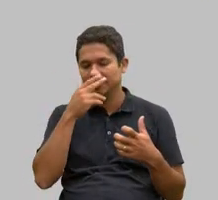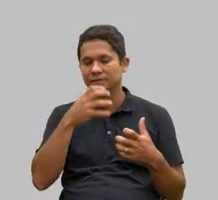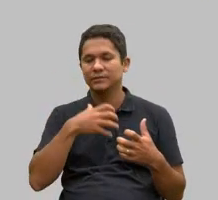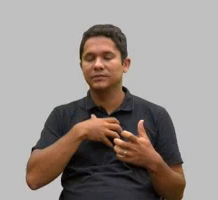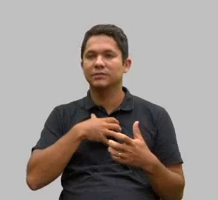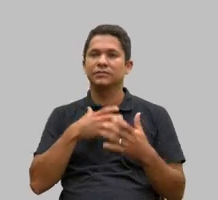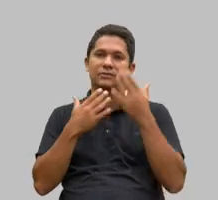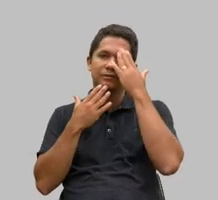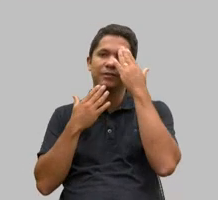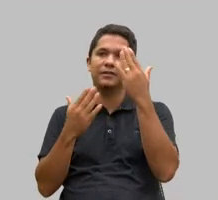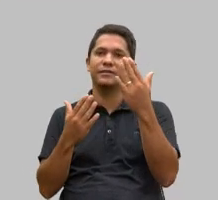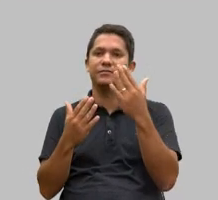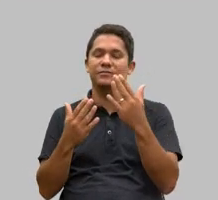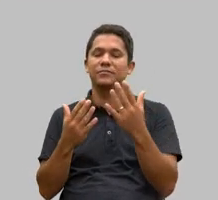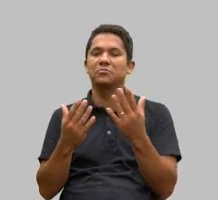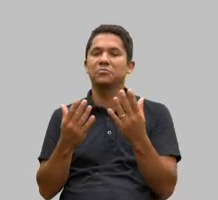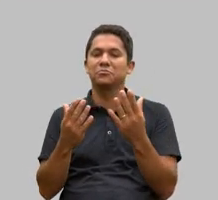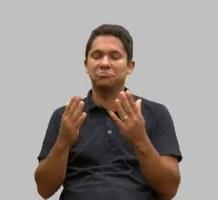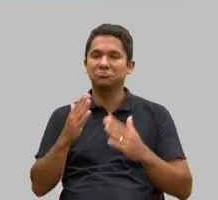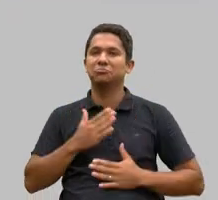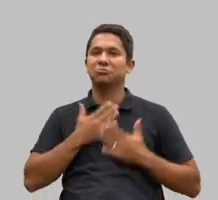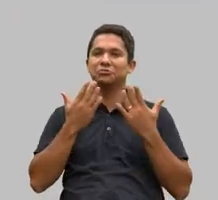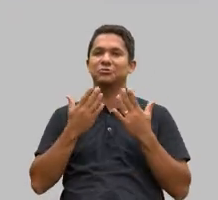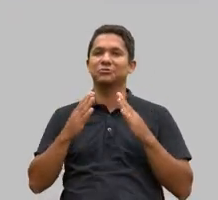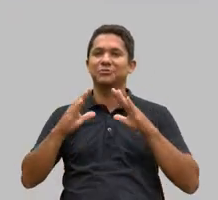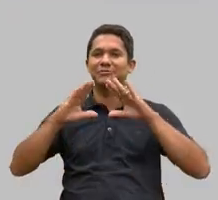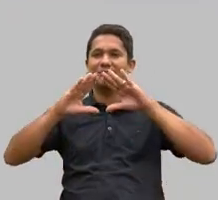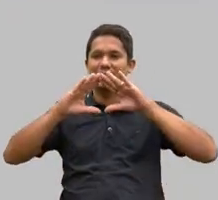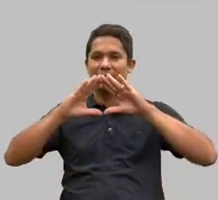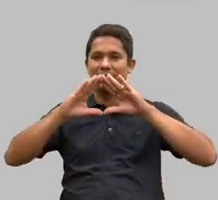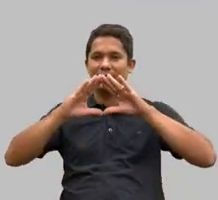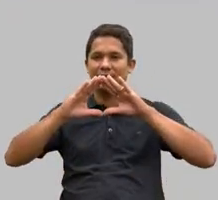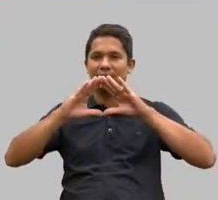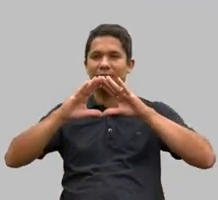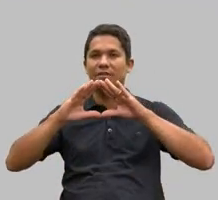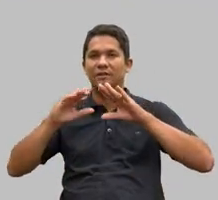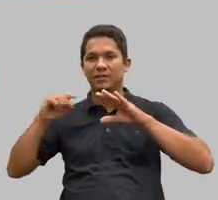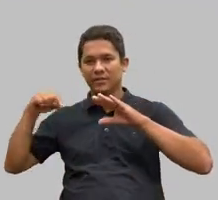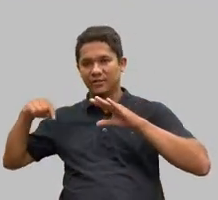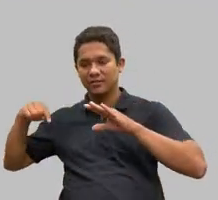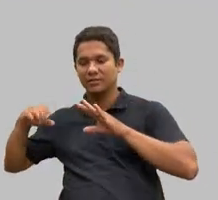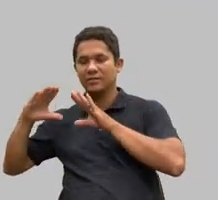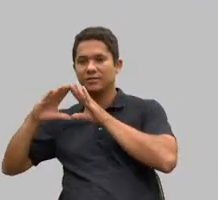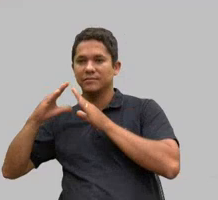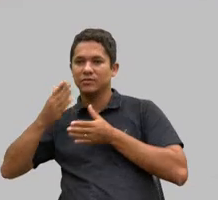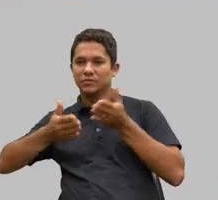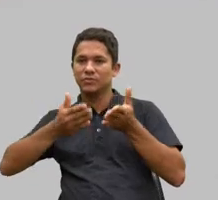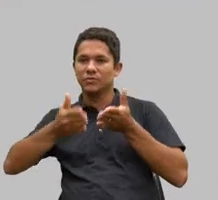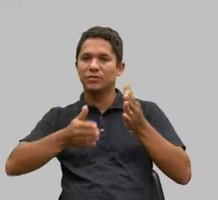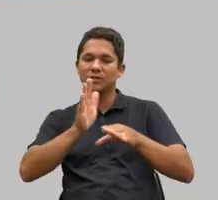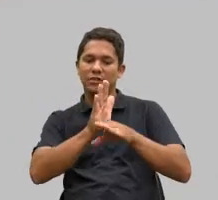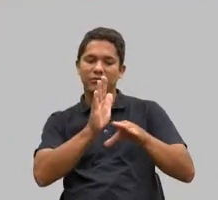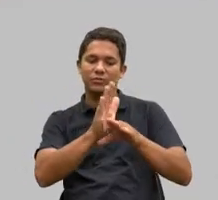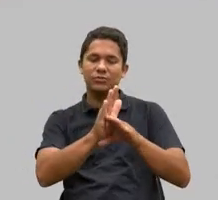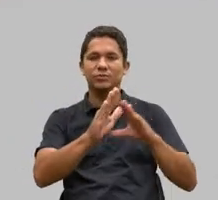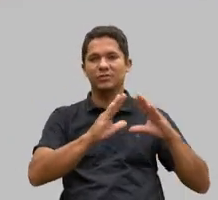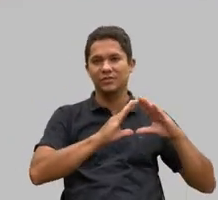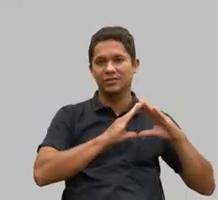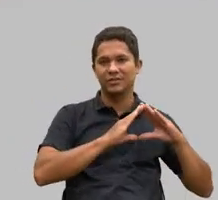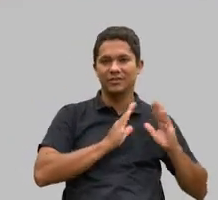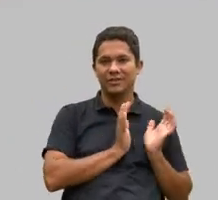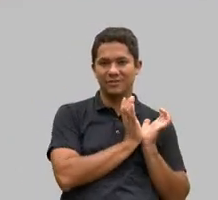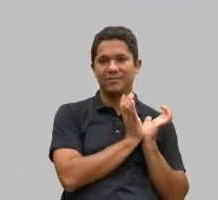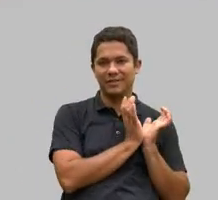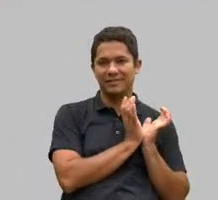trabalhos da Assembleia e ver que as APAI estão sendo bastante contempladas nos debates. Deputado Duarte, nós começamos